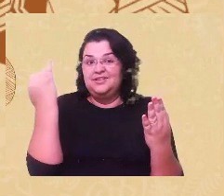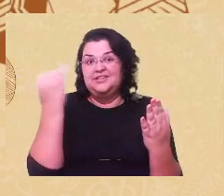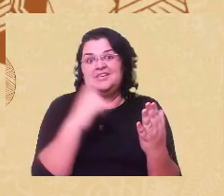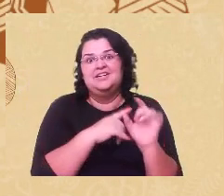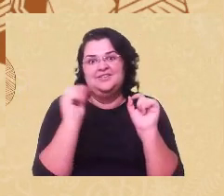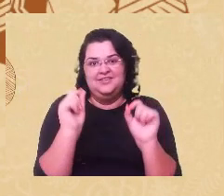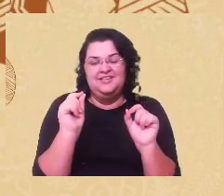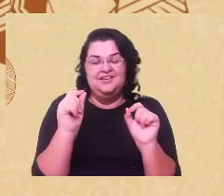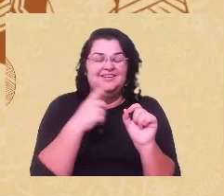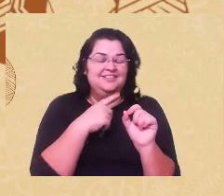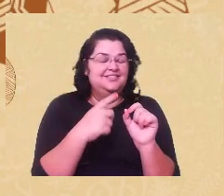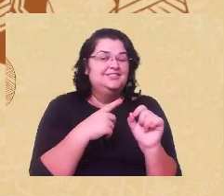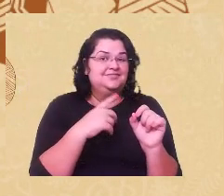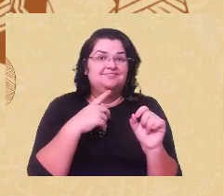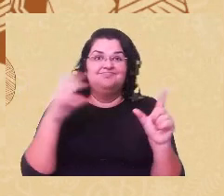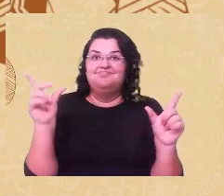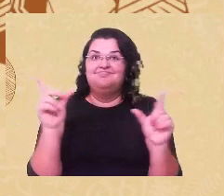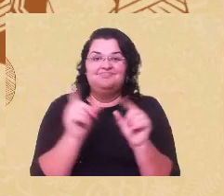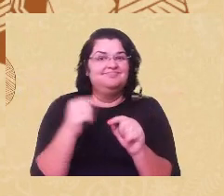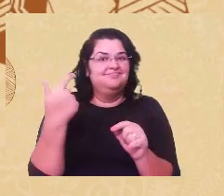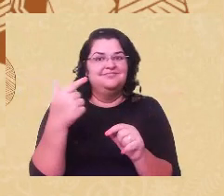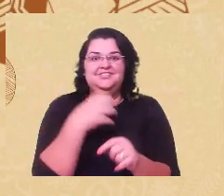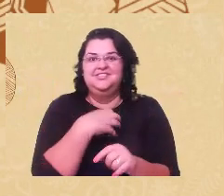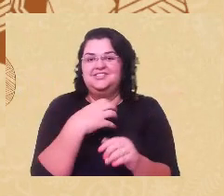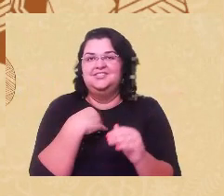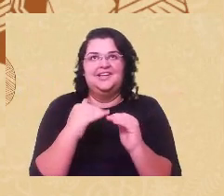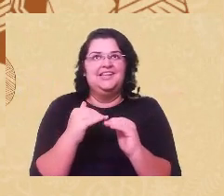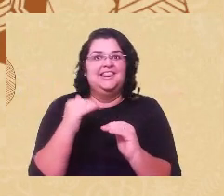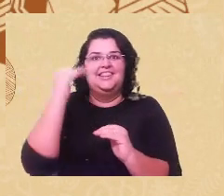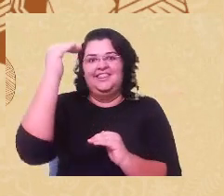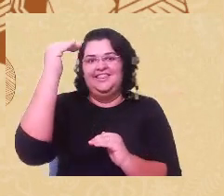conselho que, no mínimo, é muito digno nas manifestações que faz.